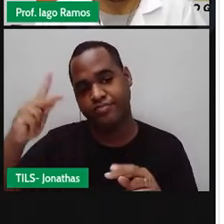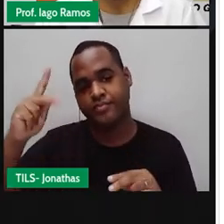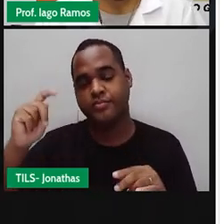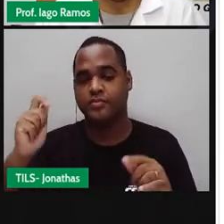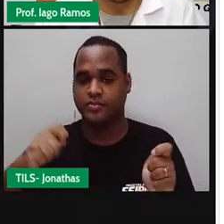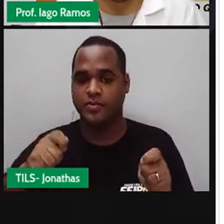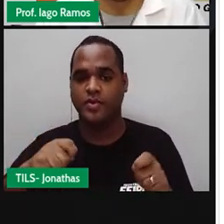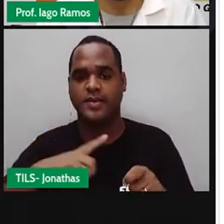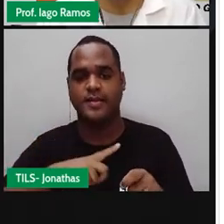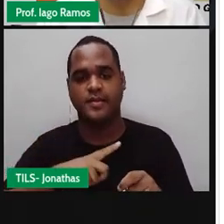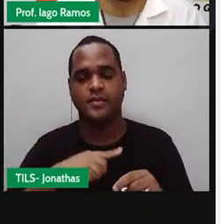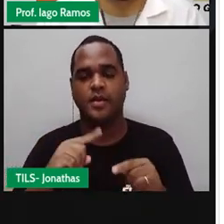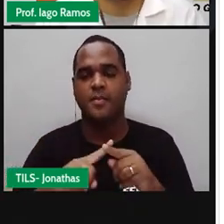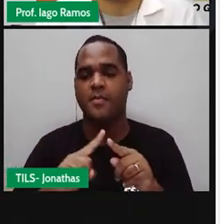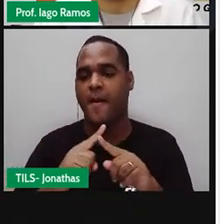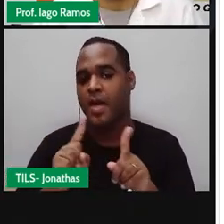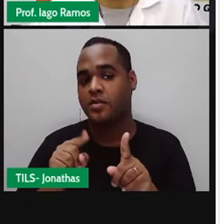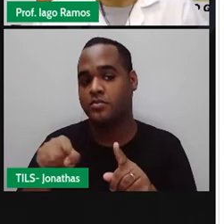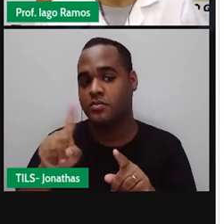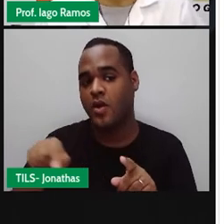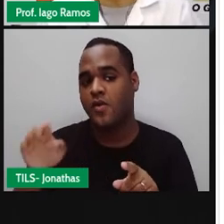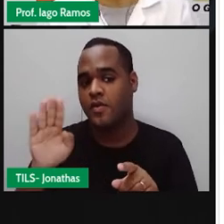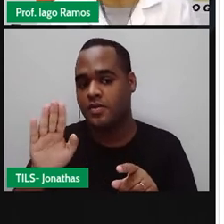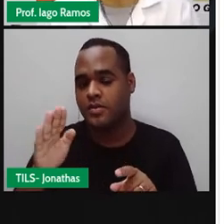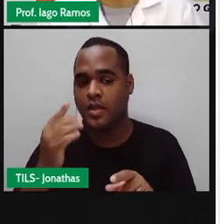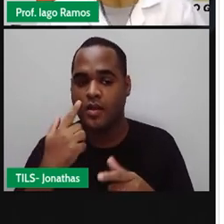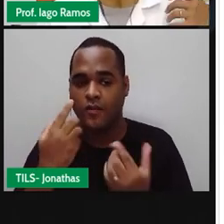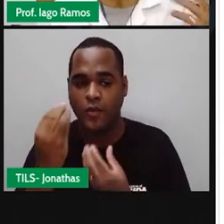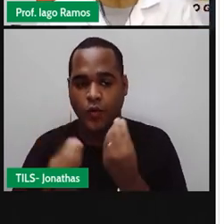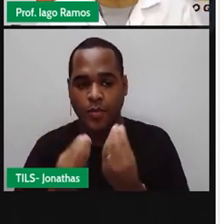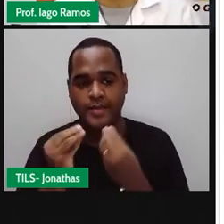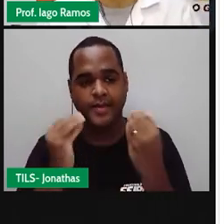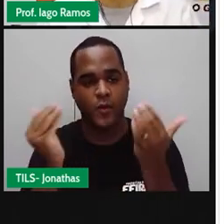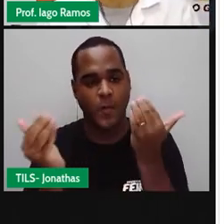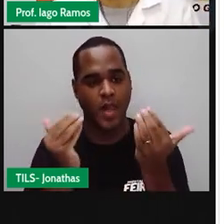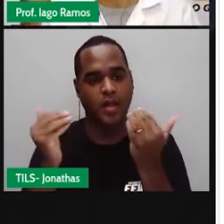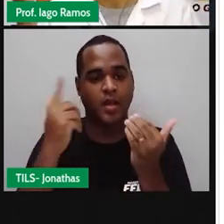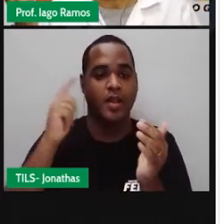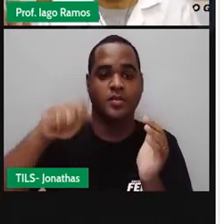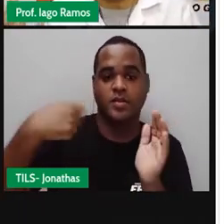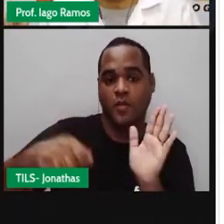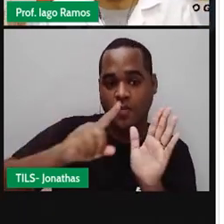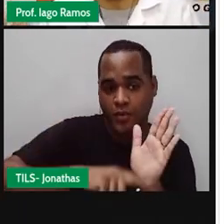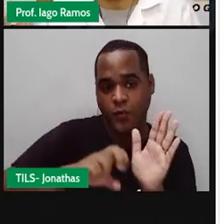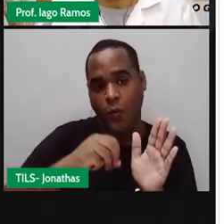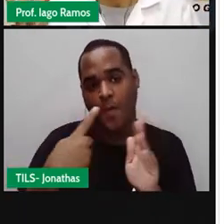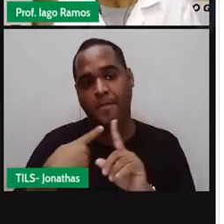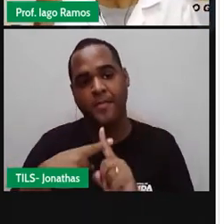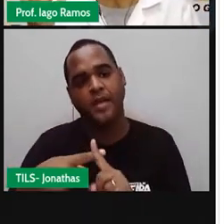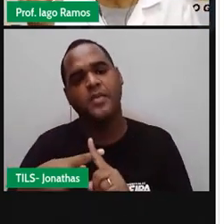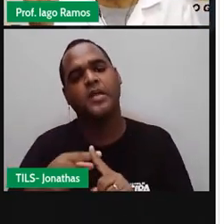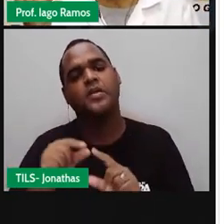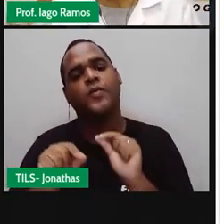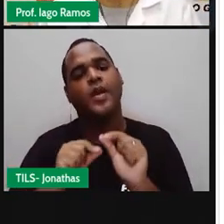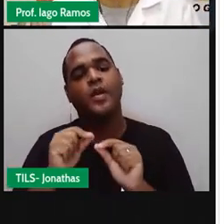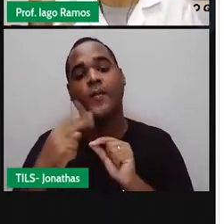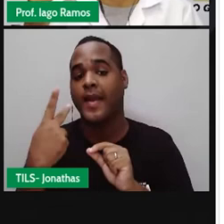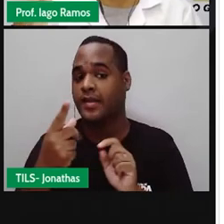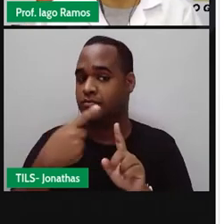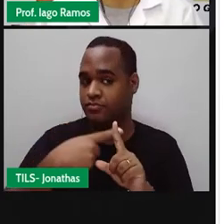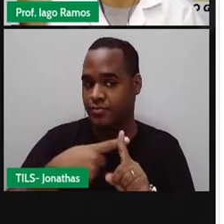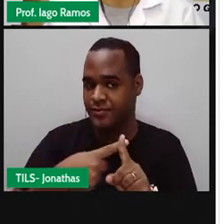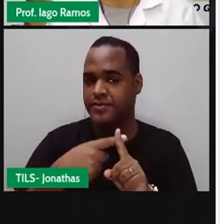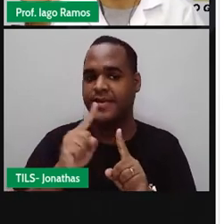Mas, aqui eu já digo para você. Quando for comparar um número negativo com um positivo, o positivo